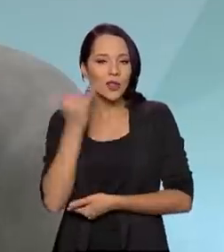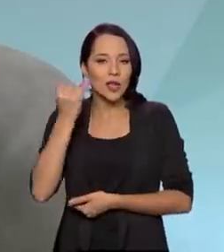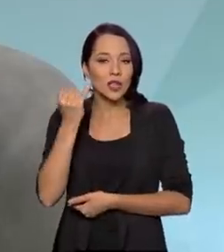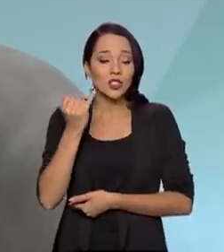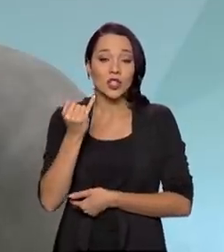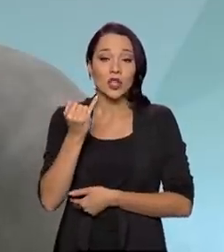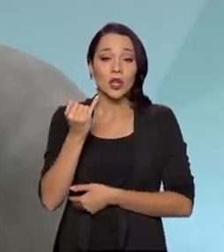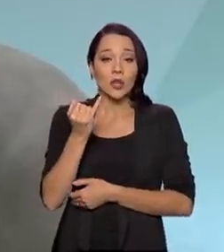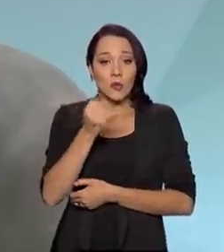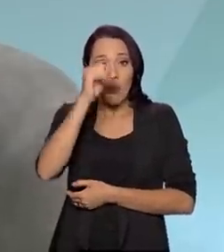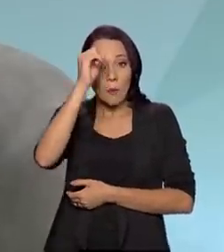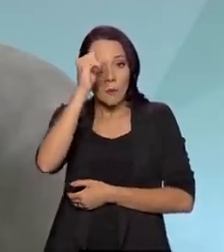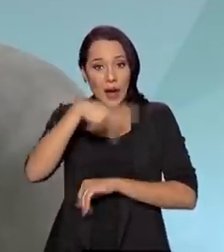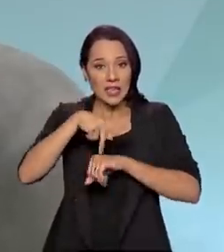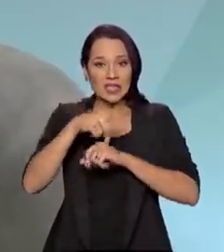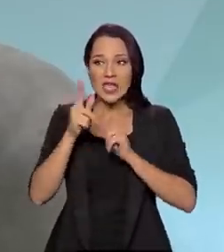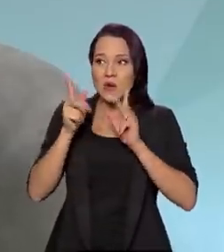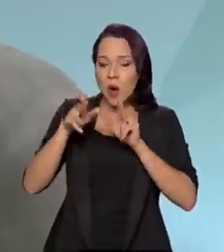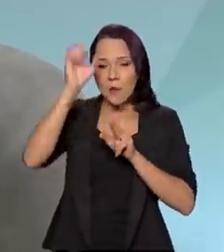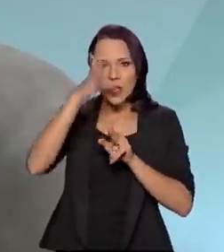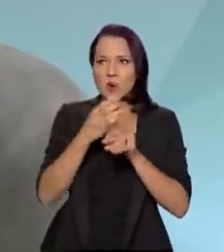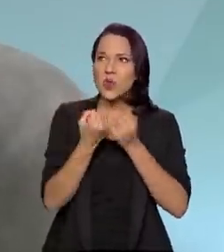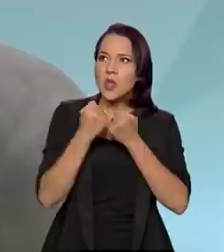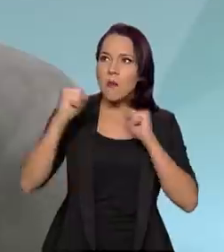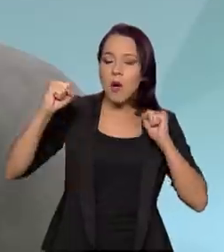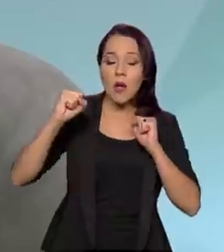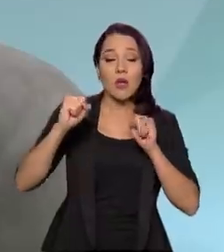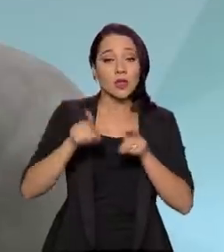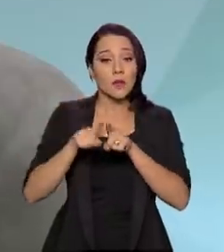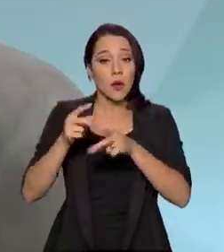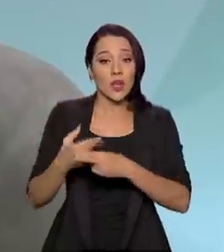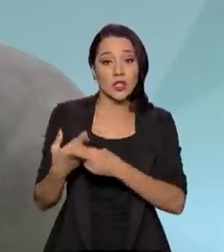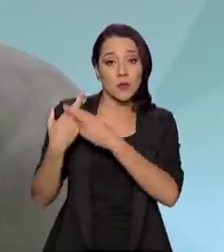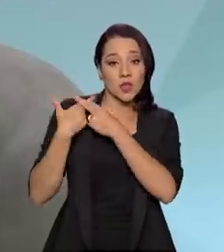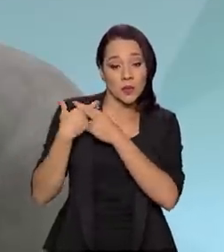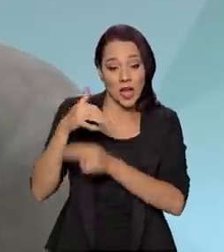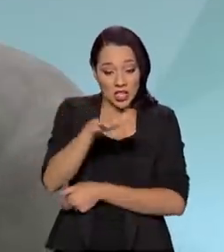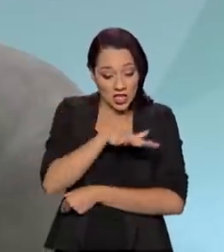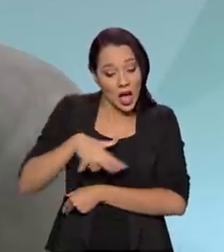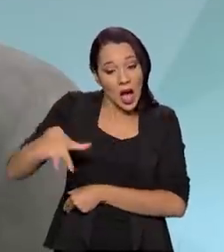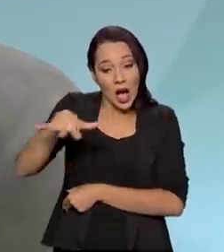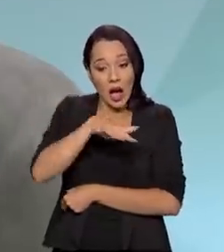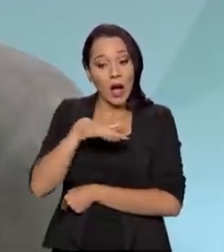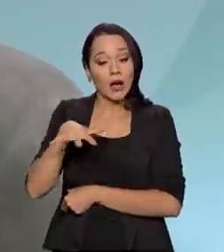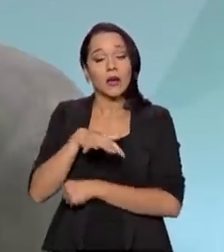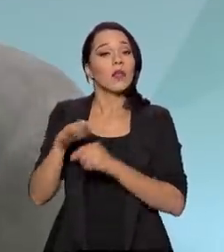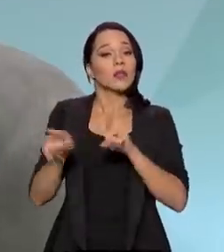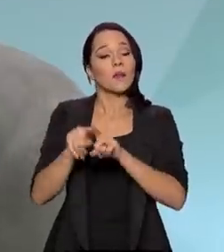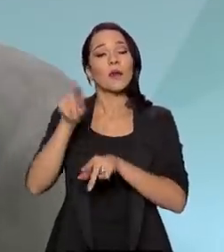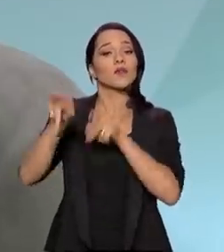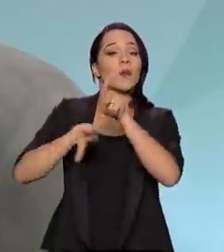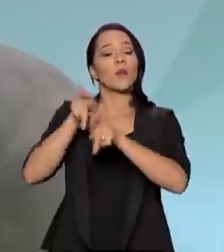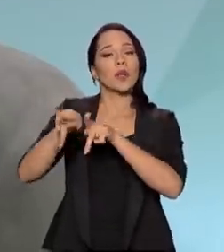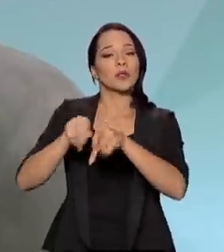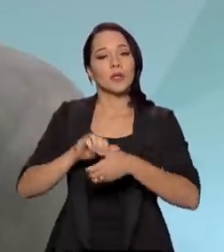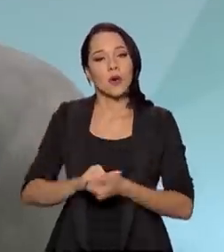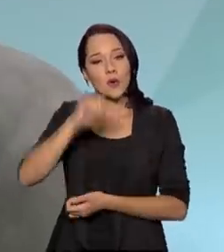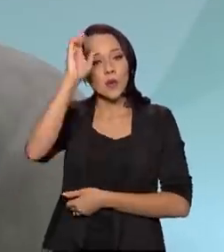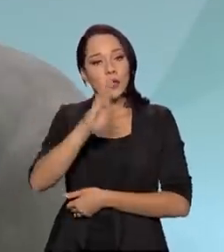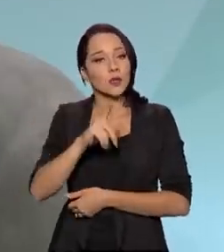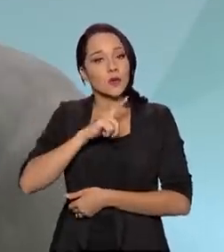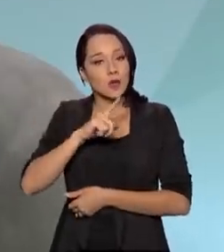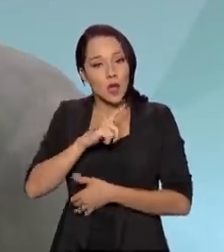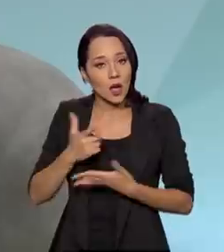país do tamanho do Brasil, com as responsabilidades territoriais e populacionais que o Brasil